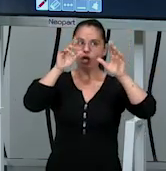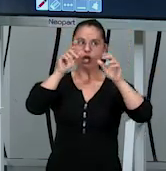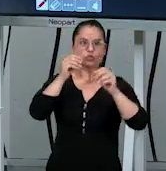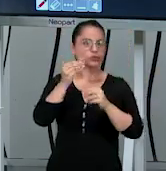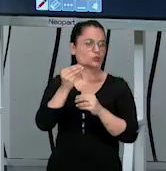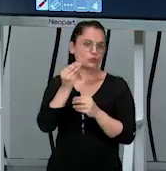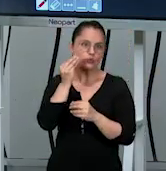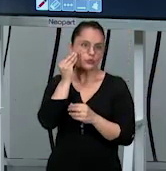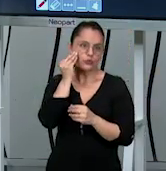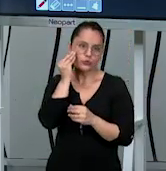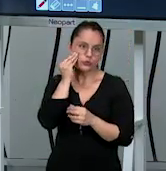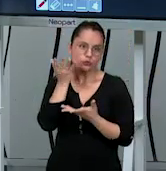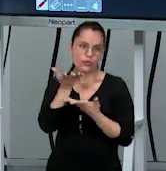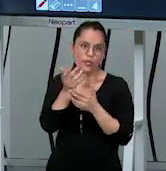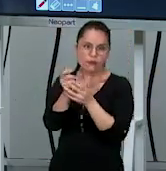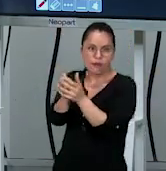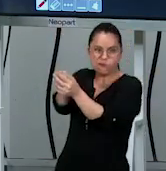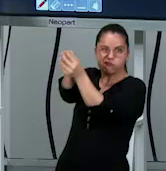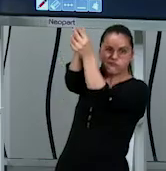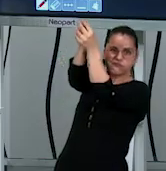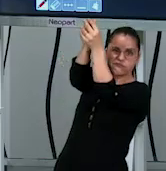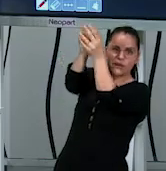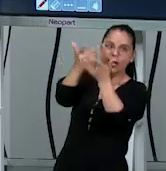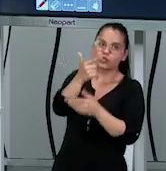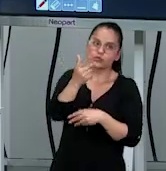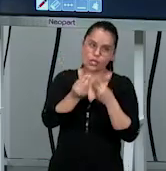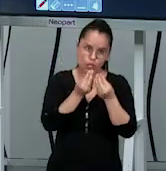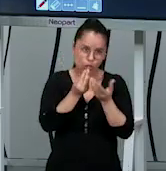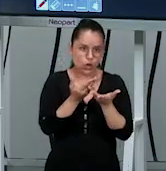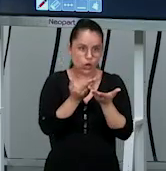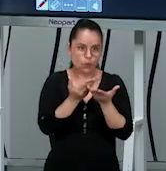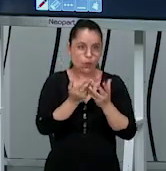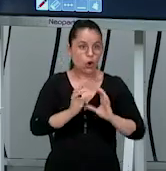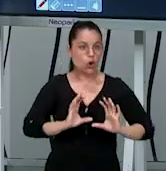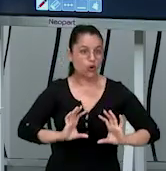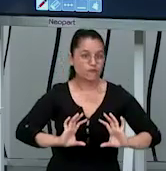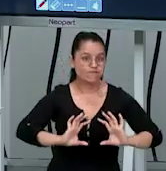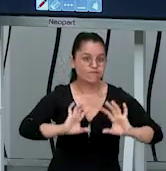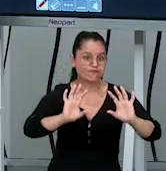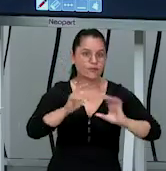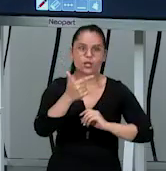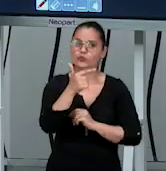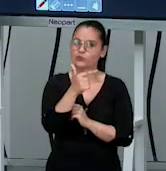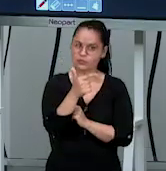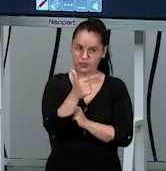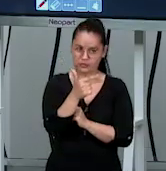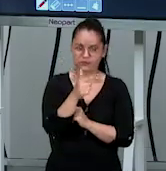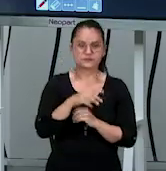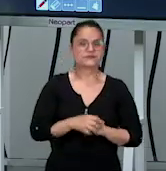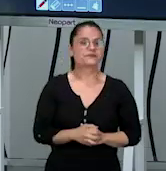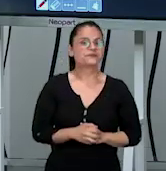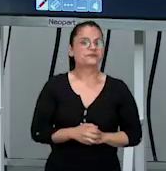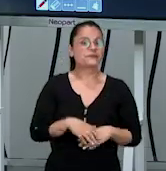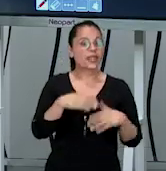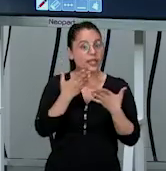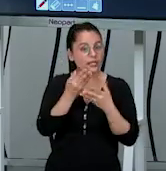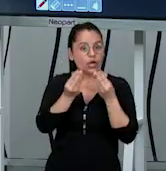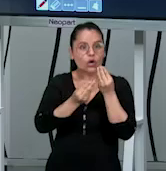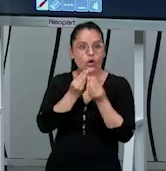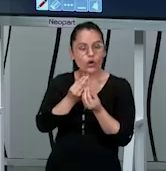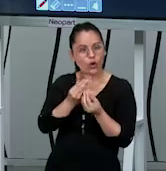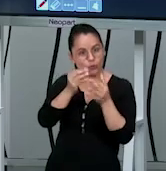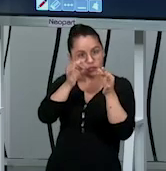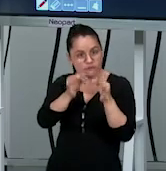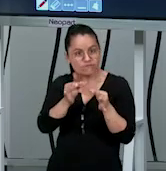alta de toque, de manchete, ou bola baixa de toque. Vai ficar um movimento esquisito. Mas se a bola vier alta,